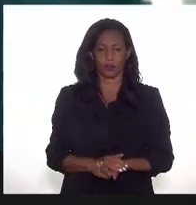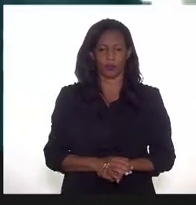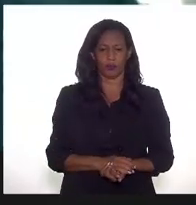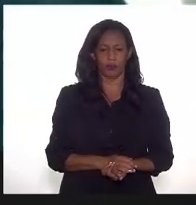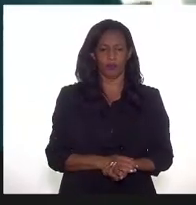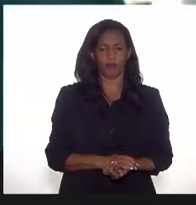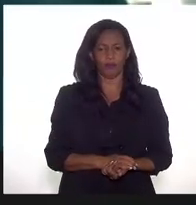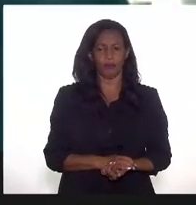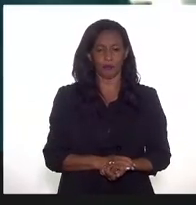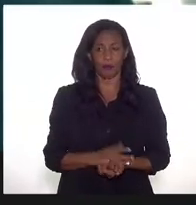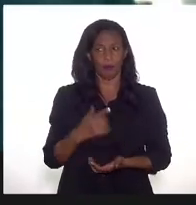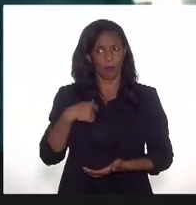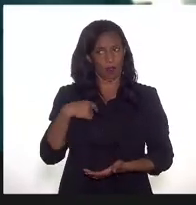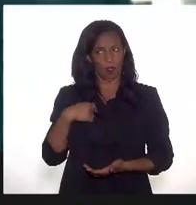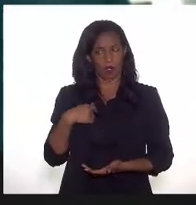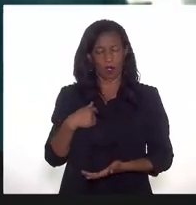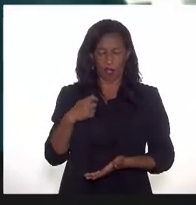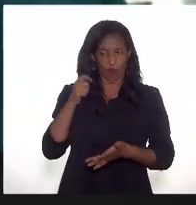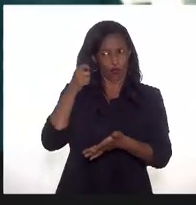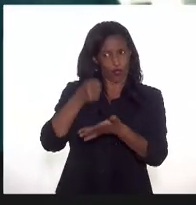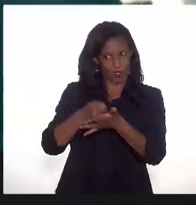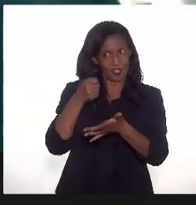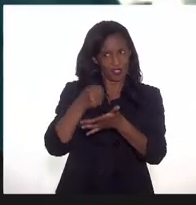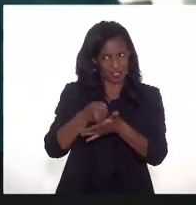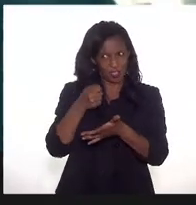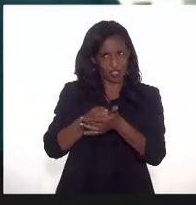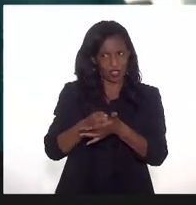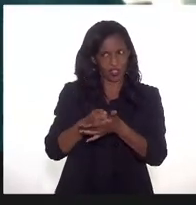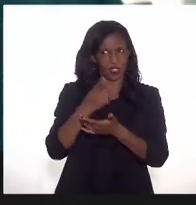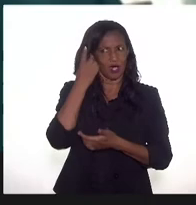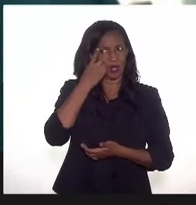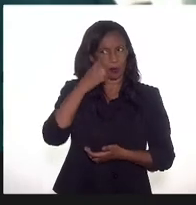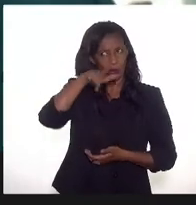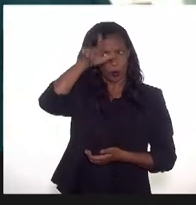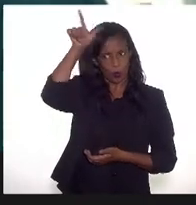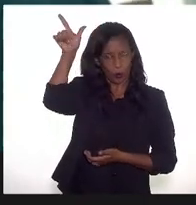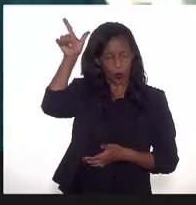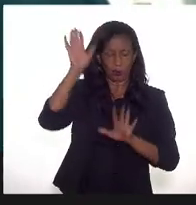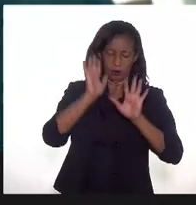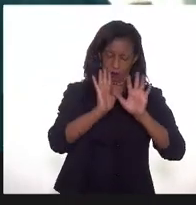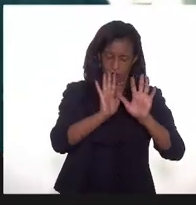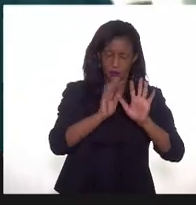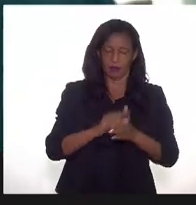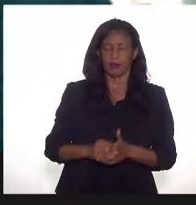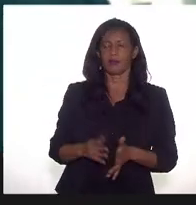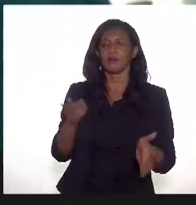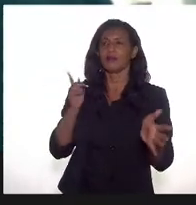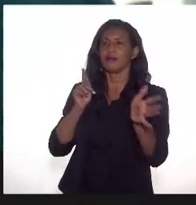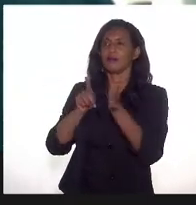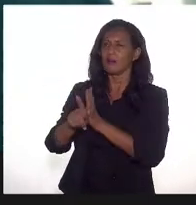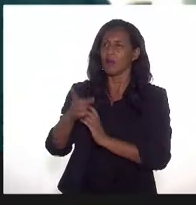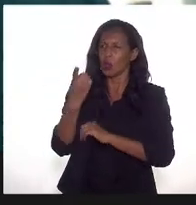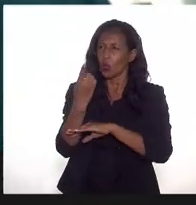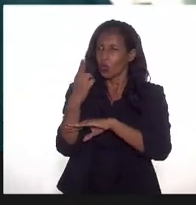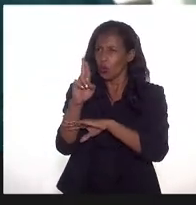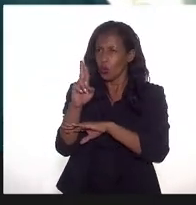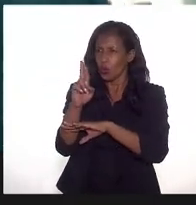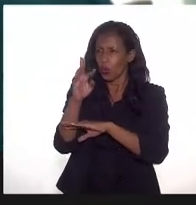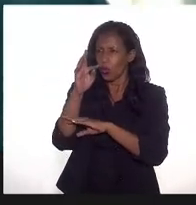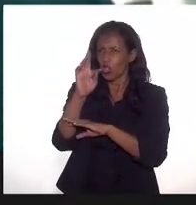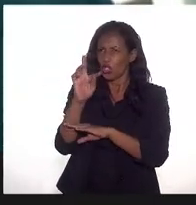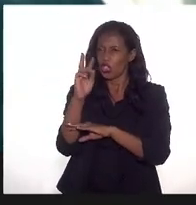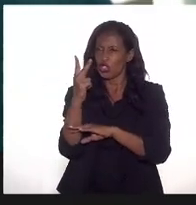Eu vou insistir, deputado Luiz Paulo, o senhor está me dizendo, doutor Tiago, que o senhor não sabe me dizer